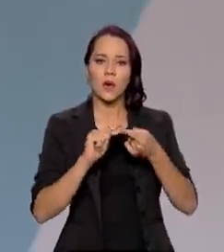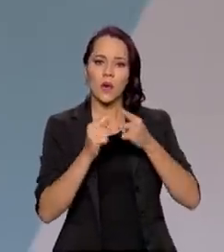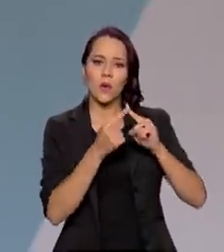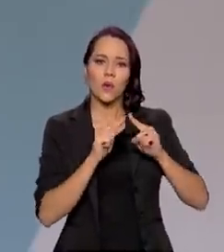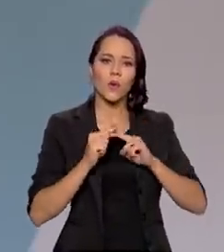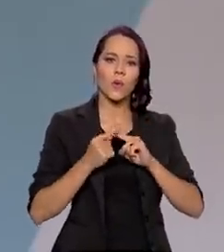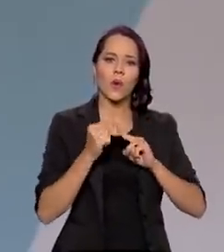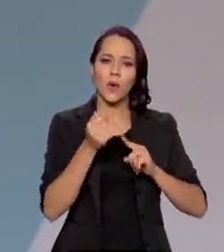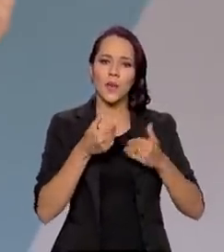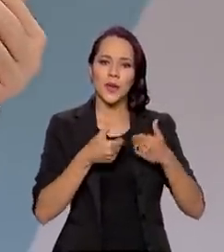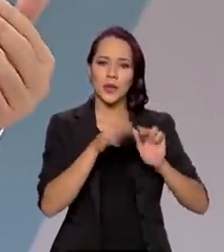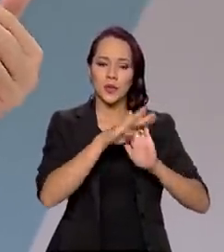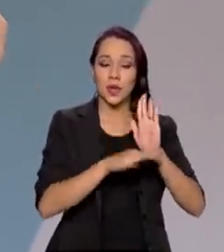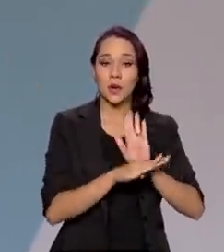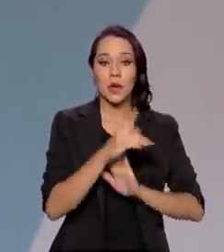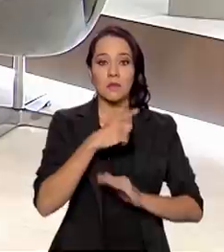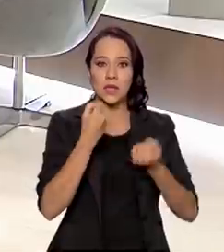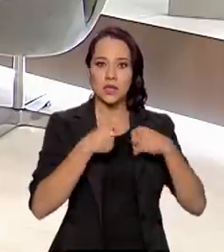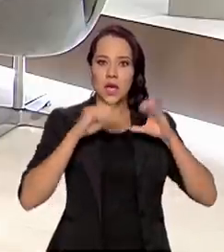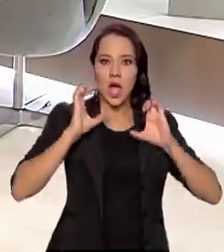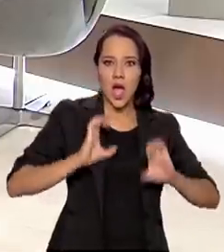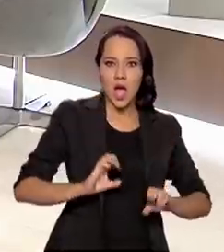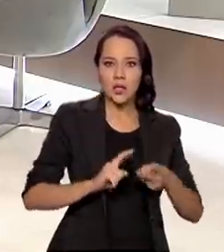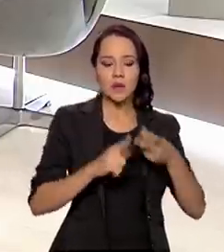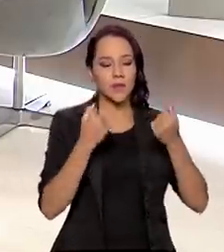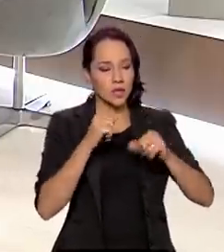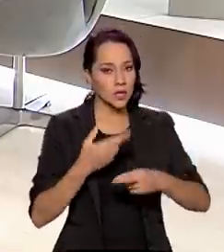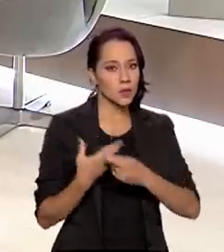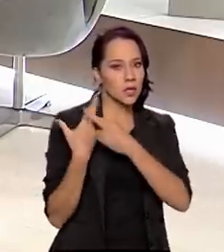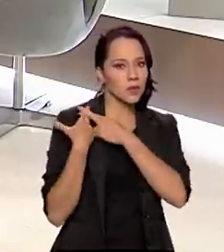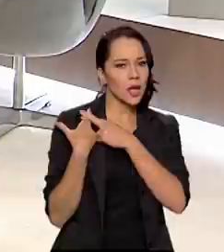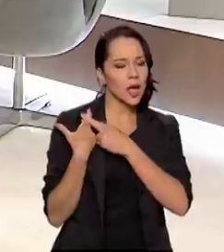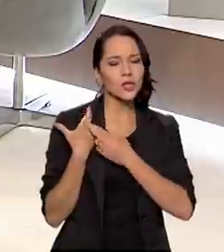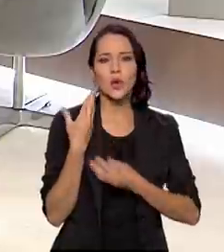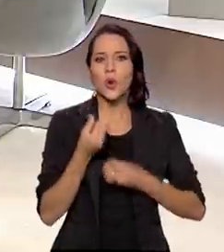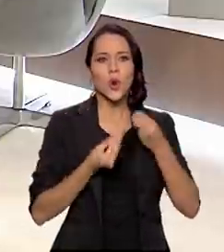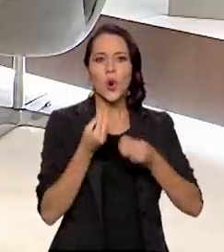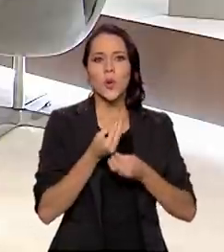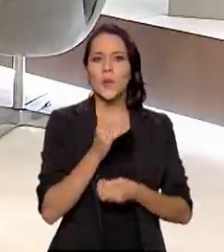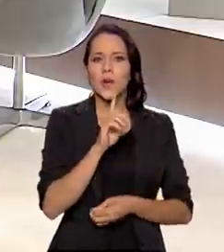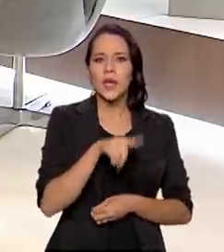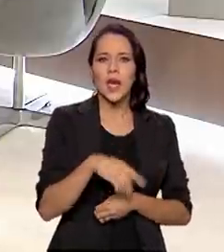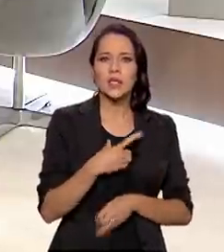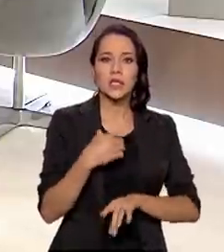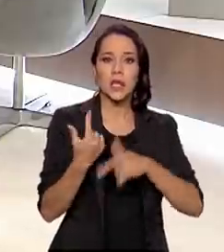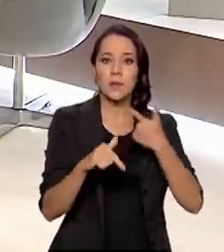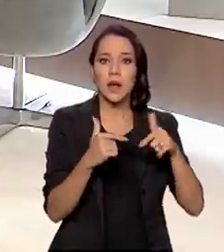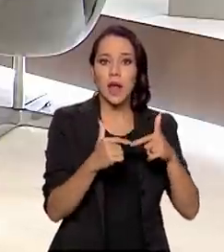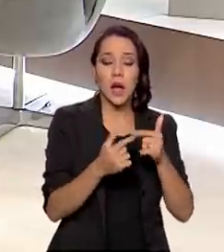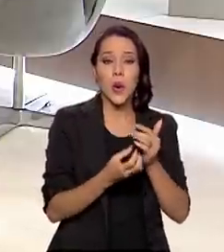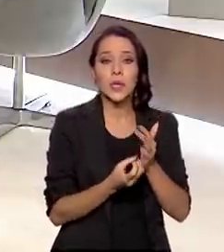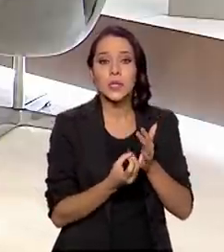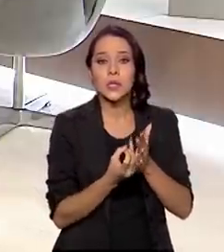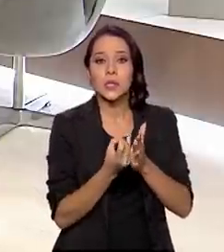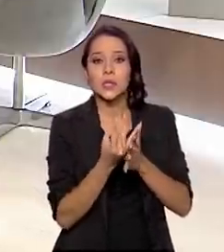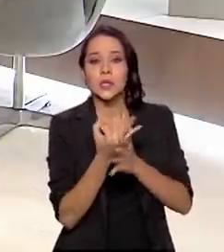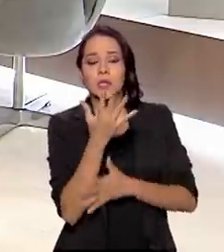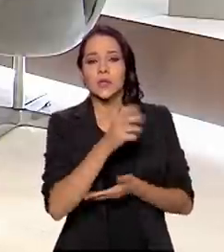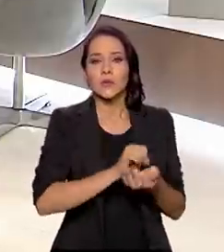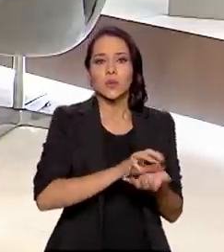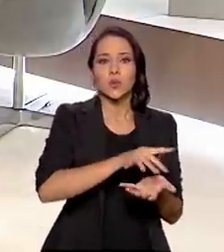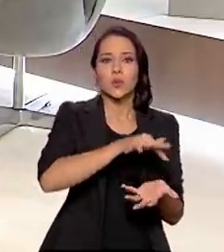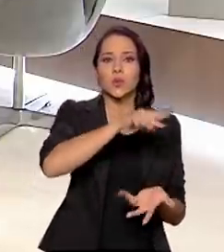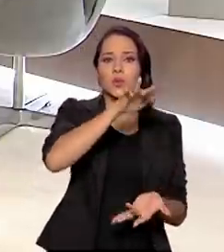com a abertura do nosso programa, quer dizer, exige ética, exige responsabilidade. Como é que é essa questão de trabalhar com esse volume